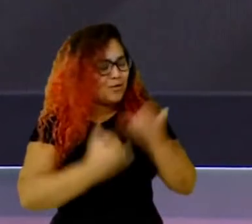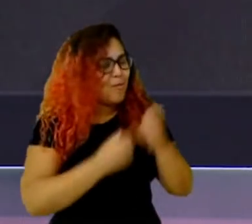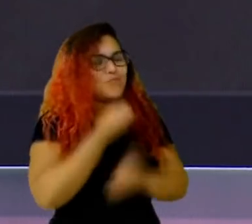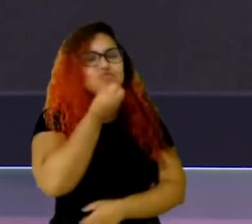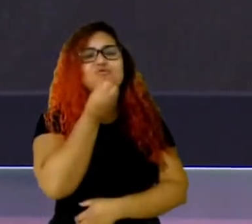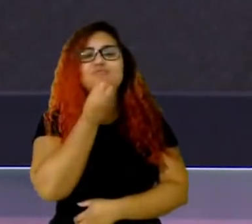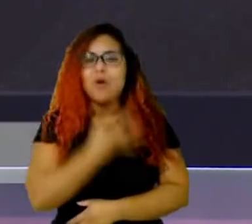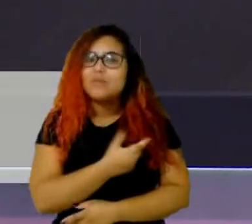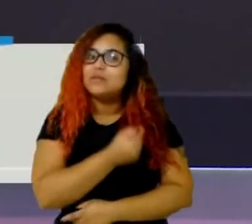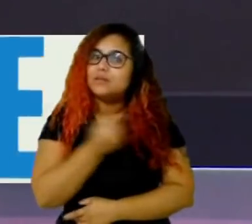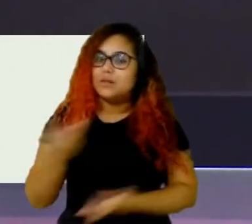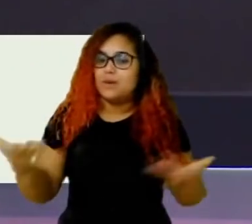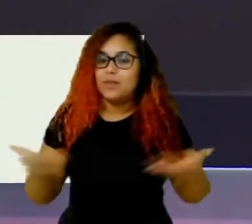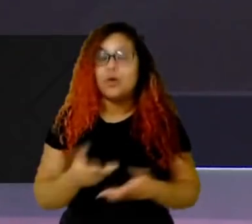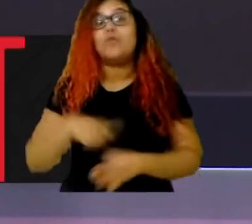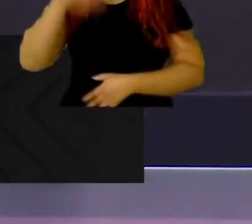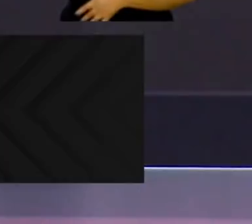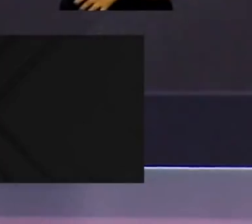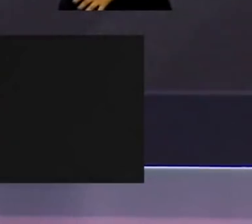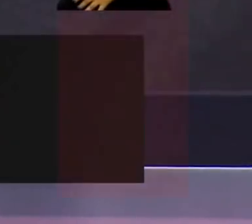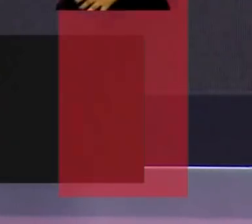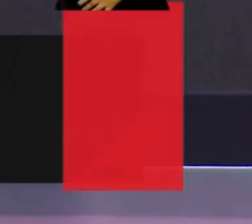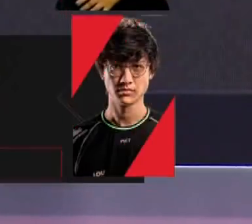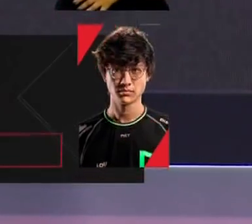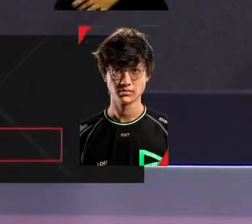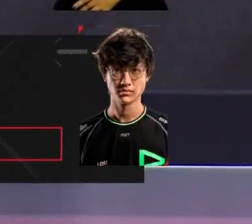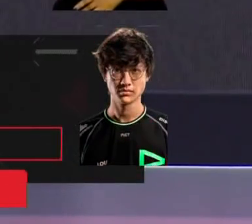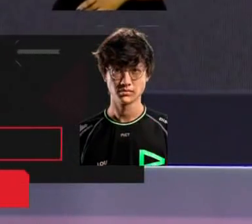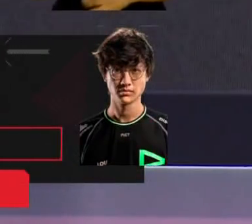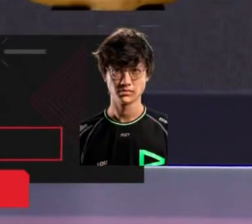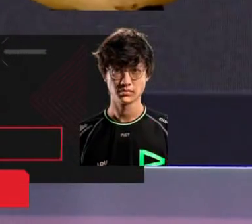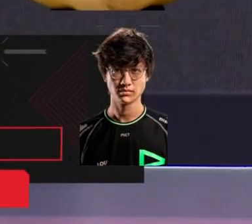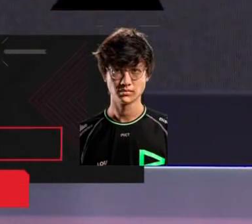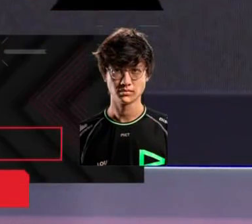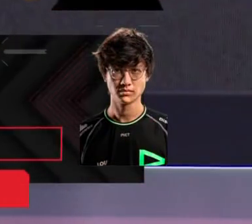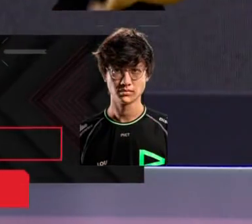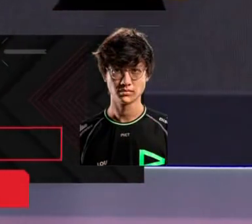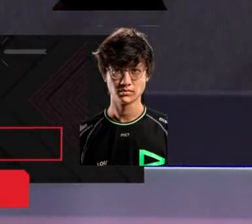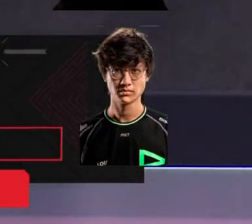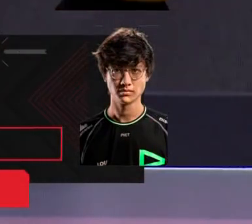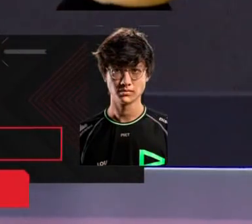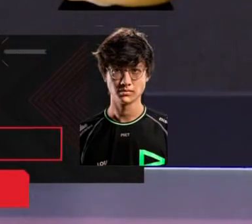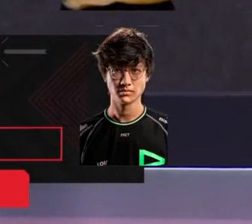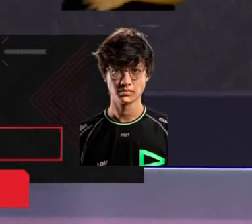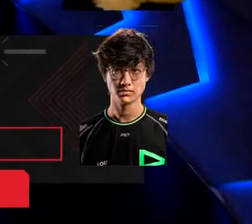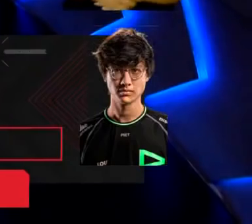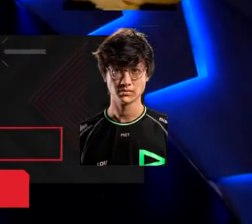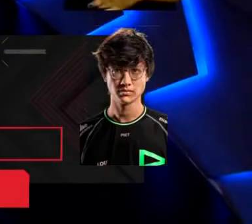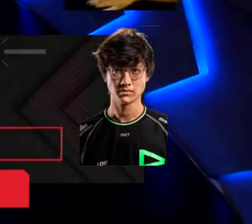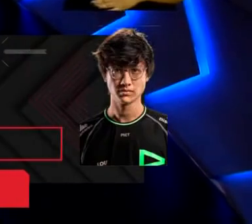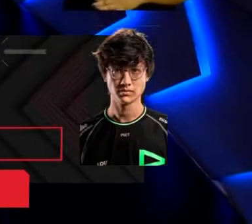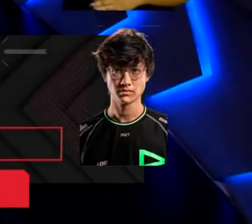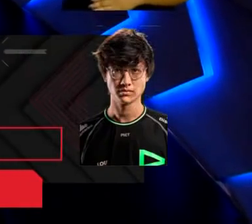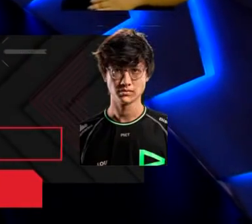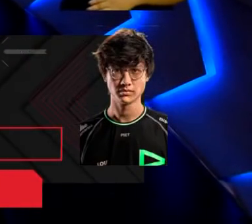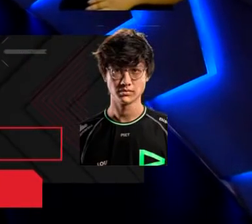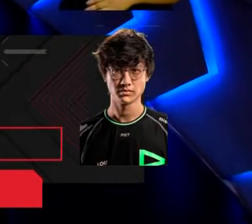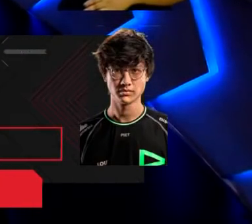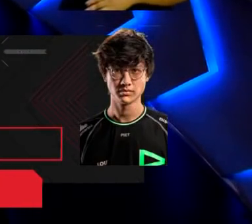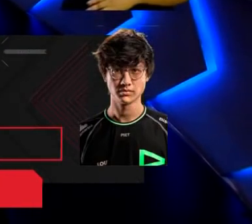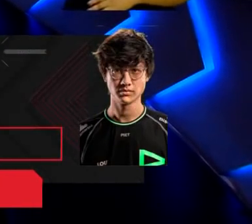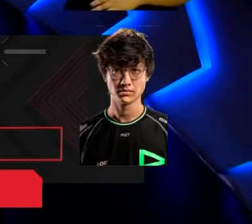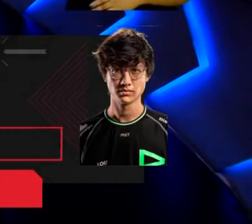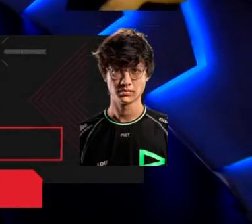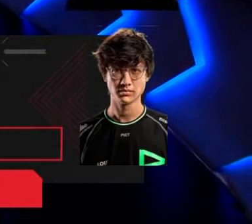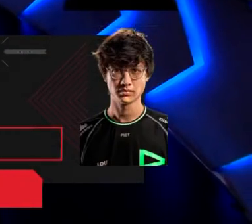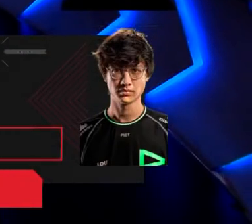aqui quem realmente foi o craque, então eu quero jogar pra vocês, joga no chat aí, é só mandar o nick deles no chat, que vai computar o seu voto, e vamos